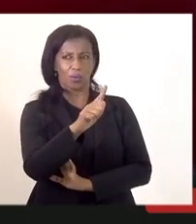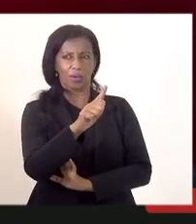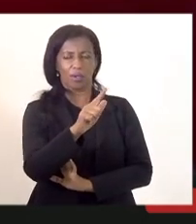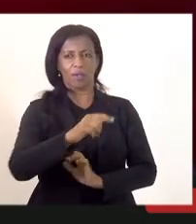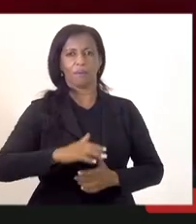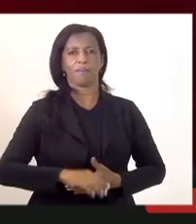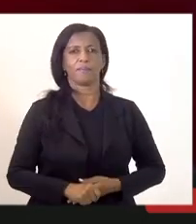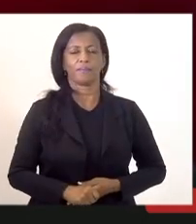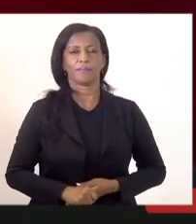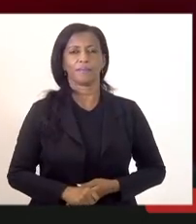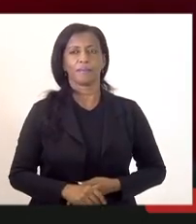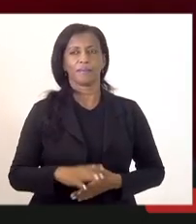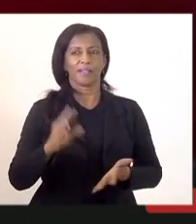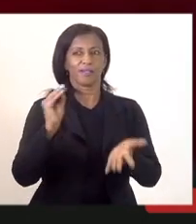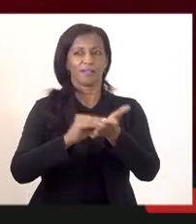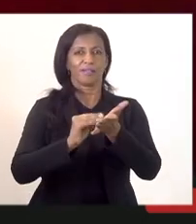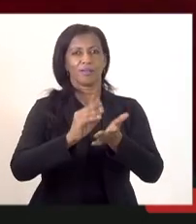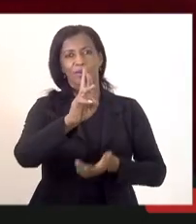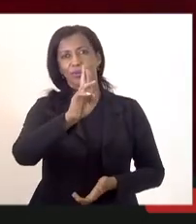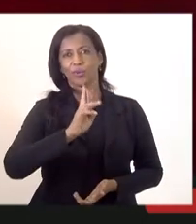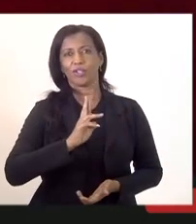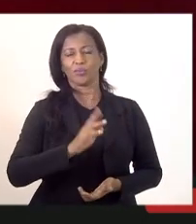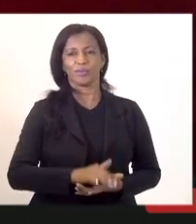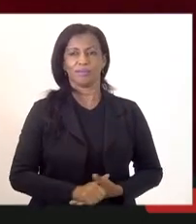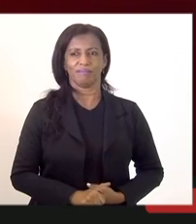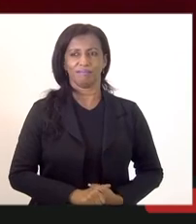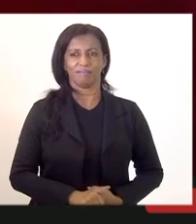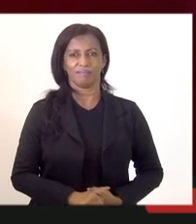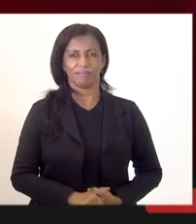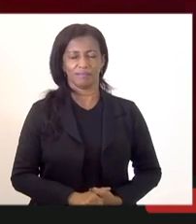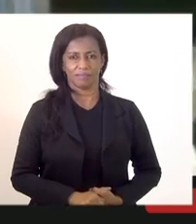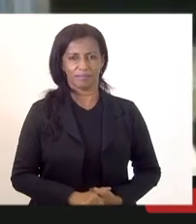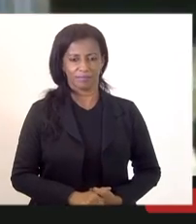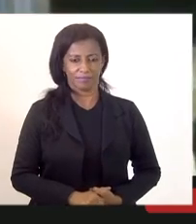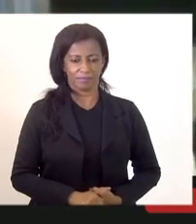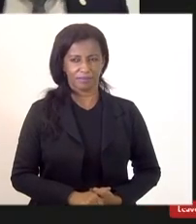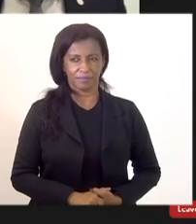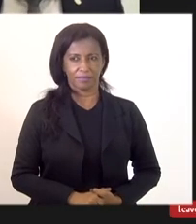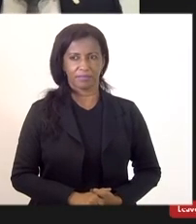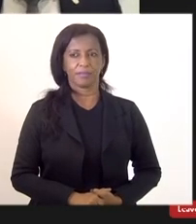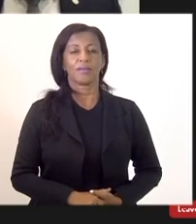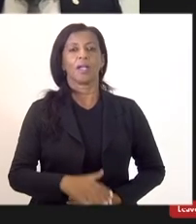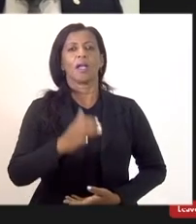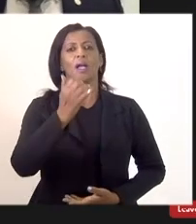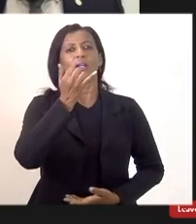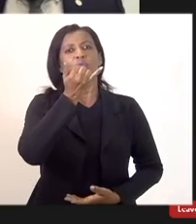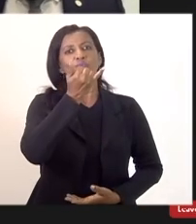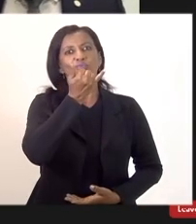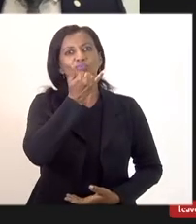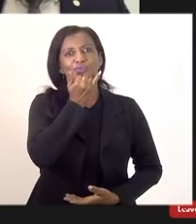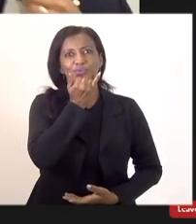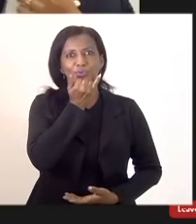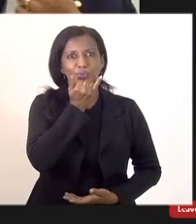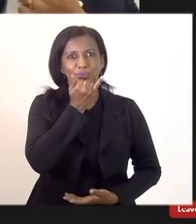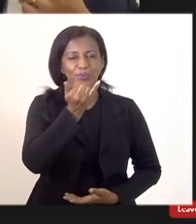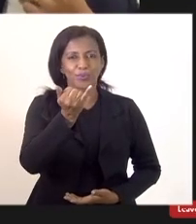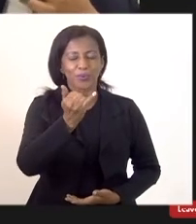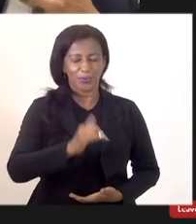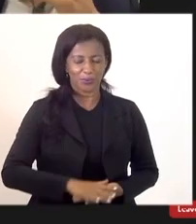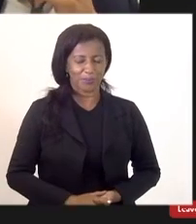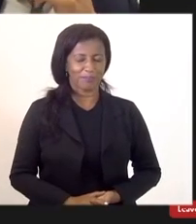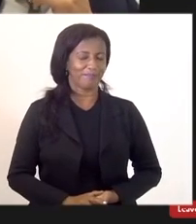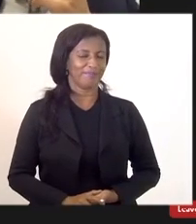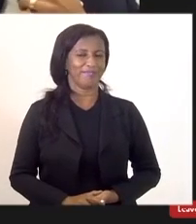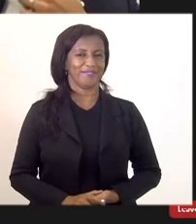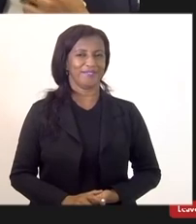não respondendo só isso desculpa deputada desculpa deputada vamos lá tem muitos